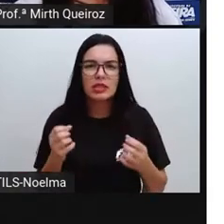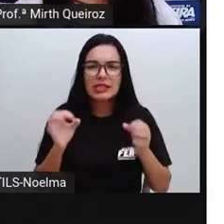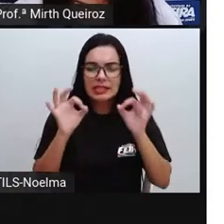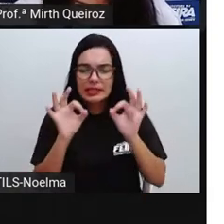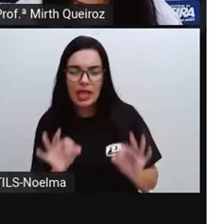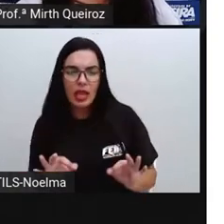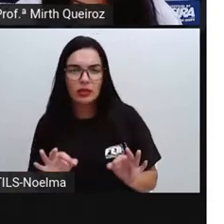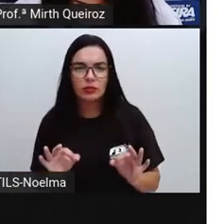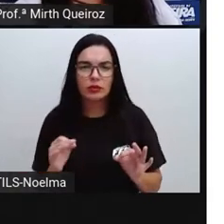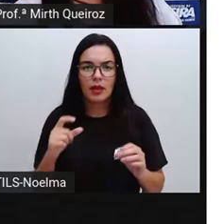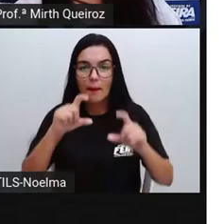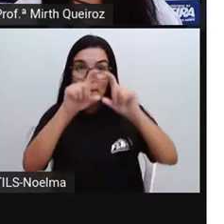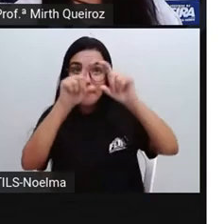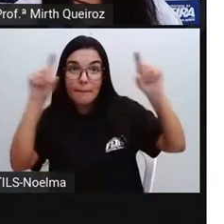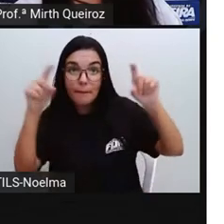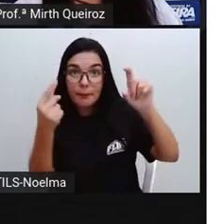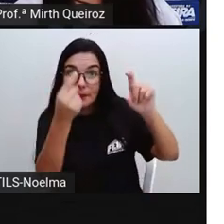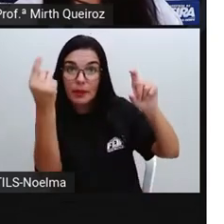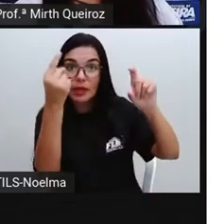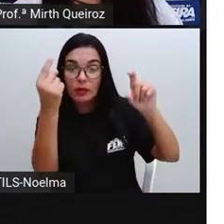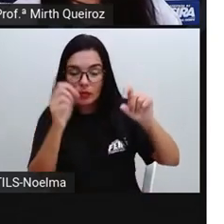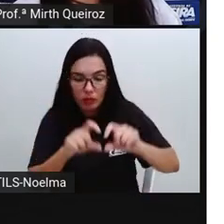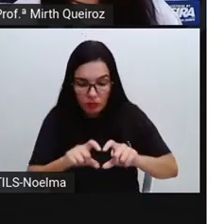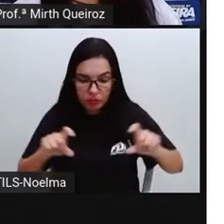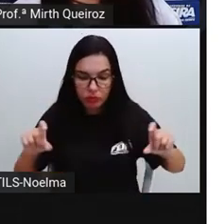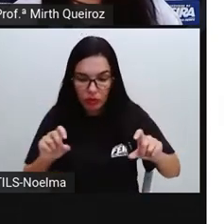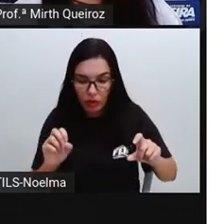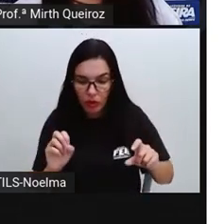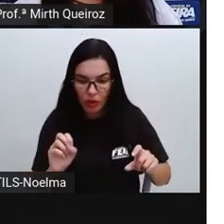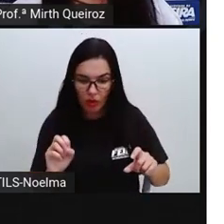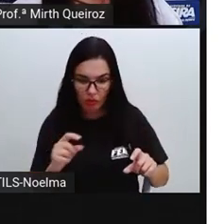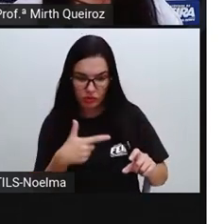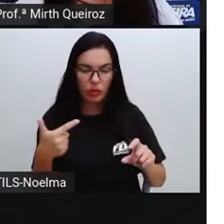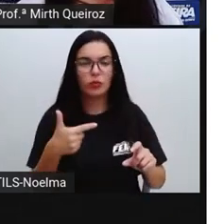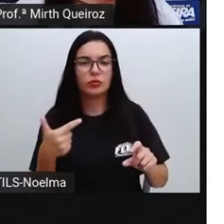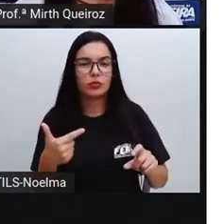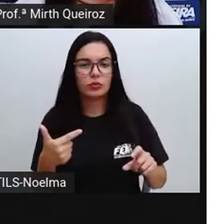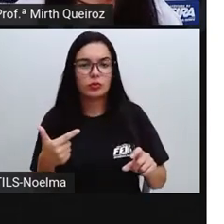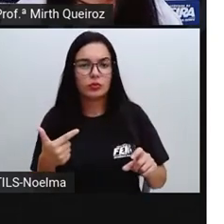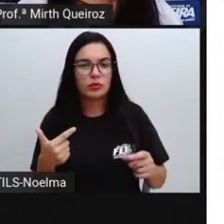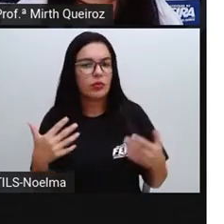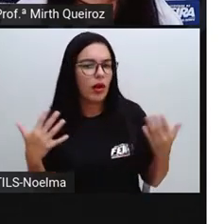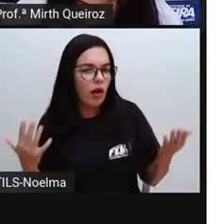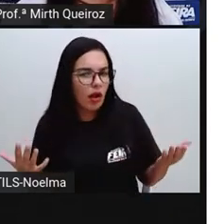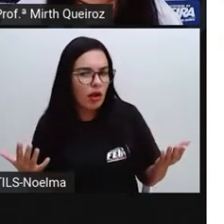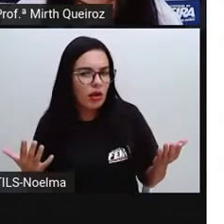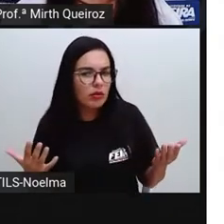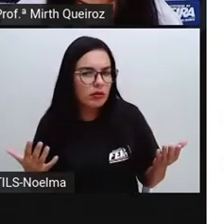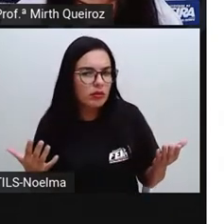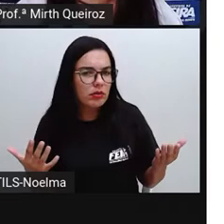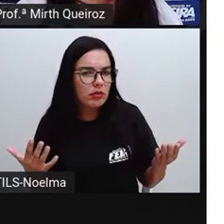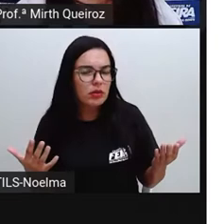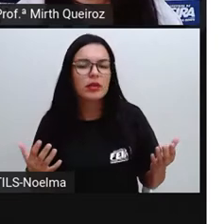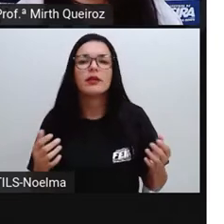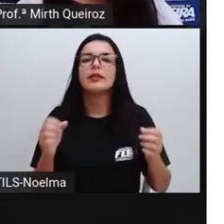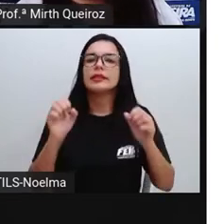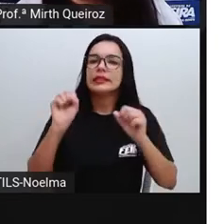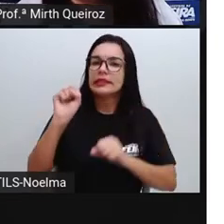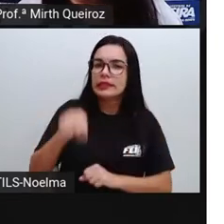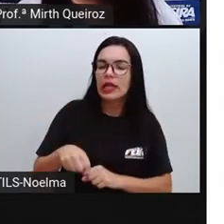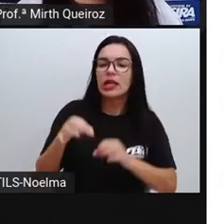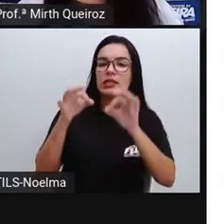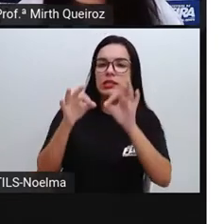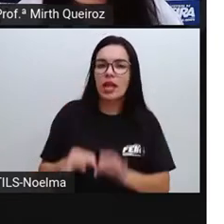Qual que estaria correta? A que termina com U ou que termina com L? O correto dessas palavras é elas terminarem com